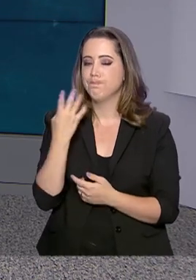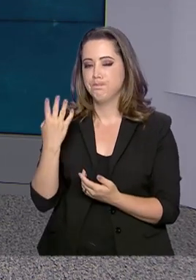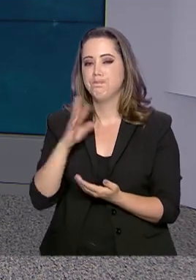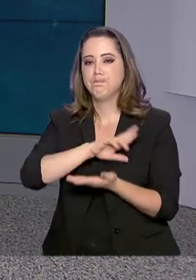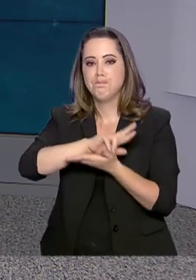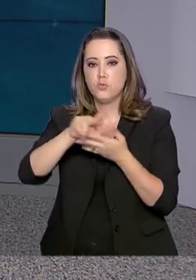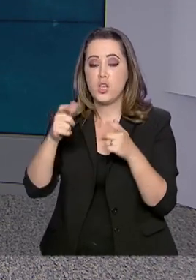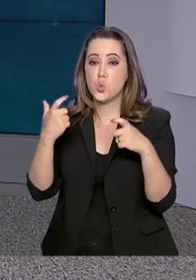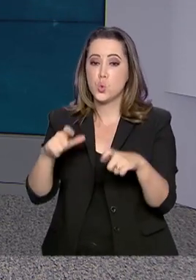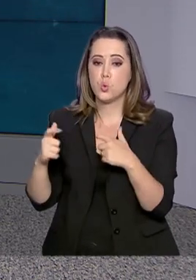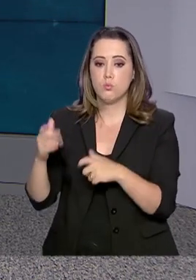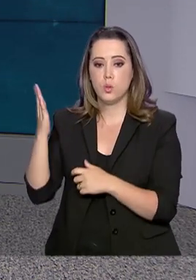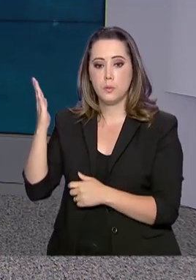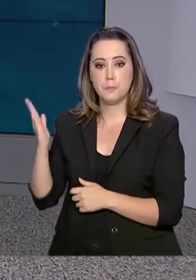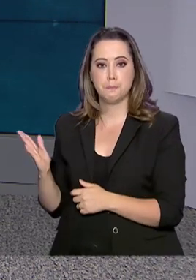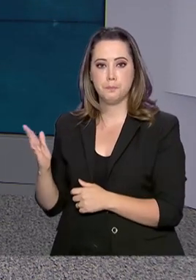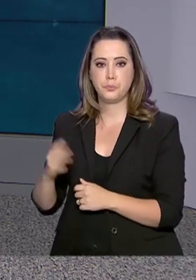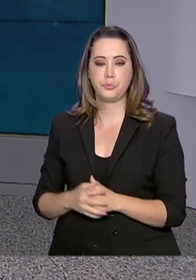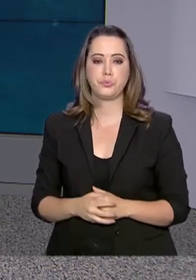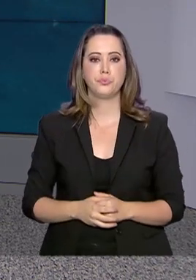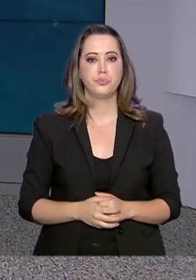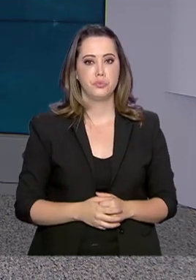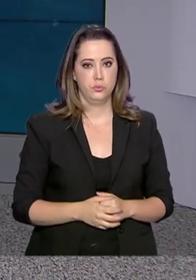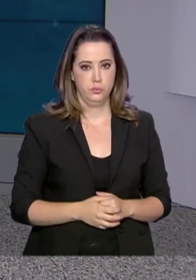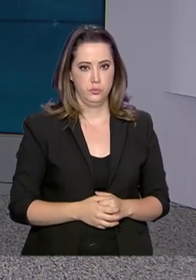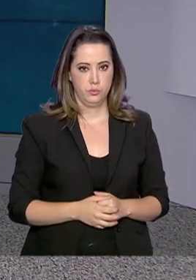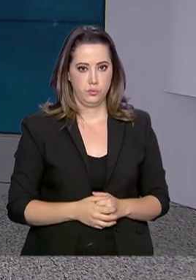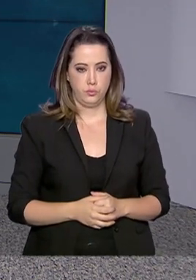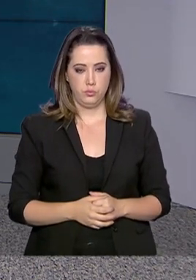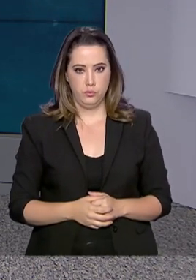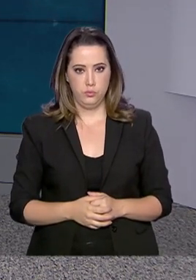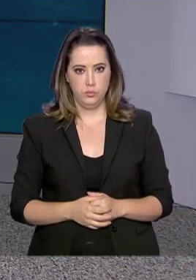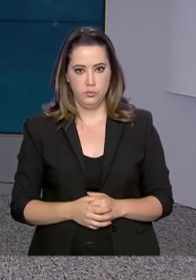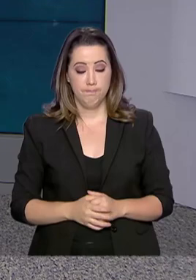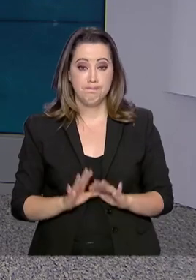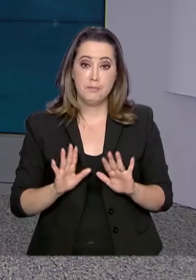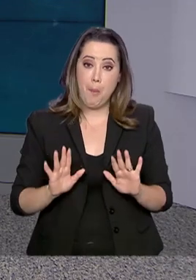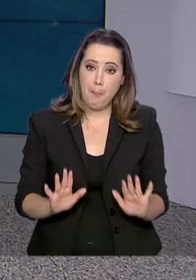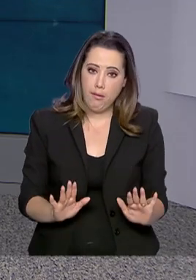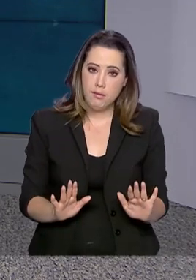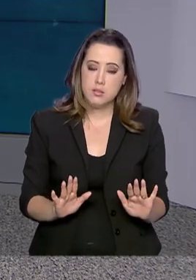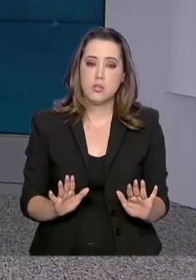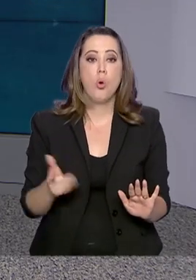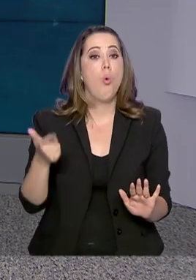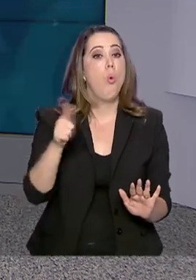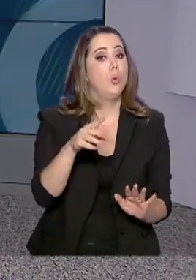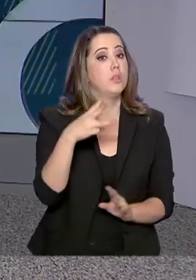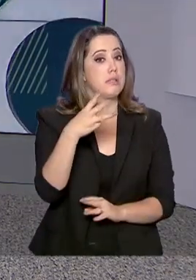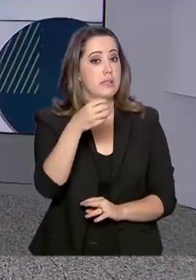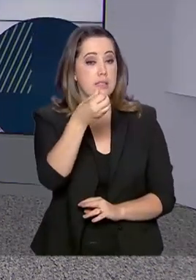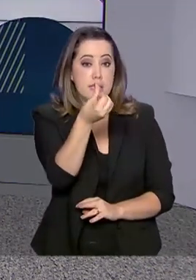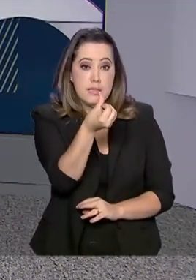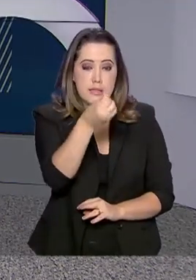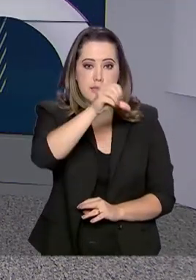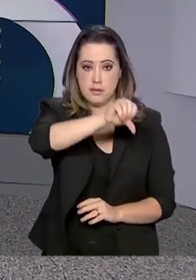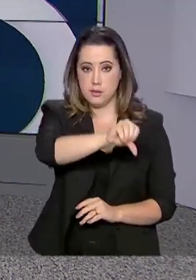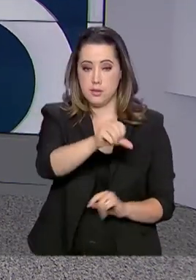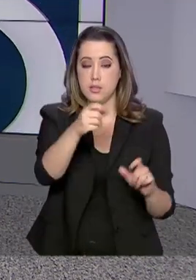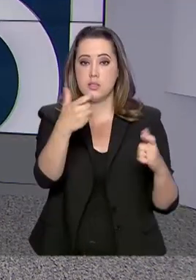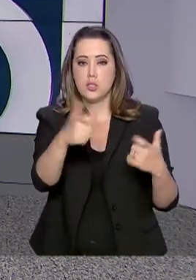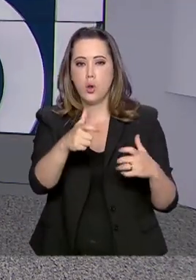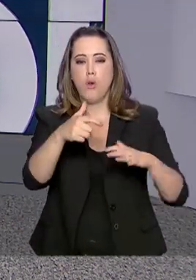Forquilha 3 em Ouro Preto e Sul Superior em Barão de Cocás. Por outro lado, outras 369